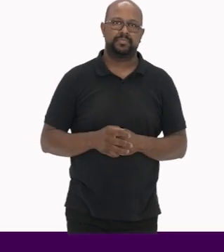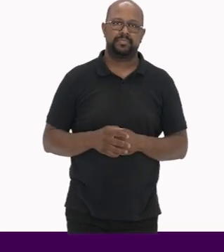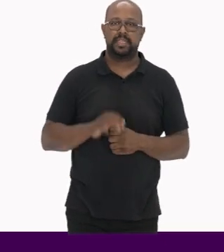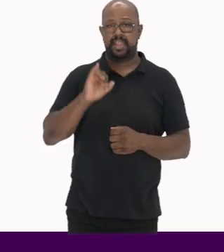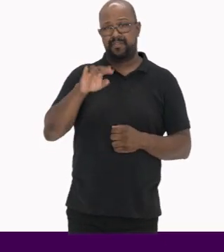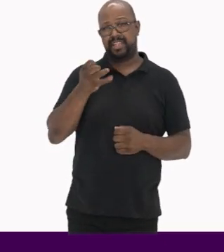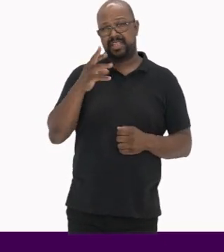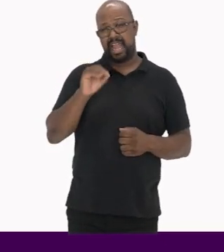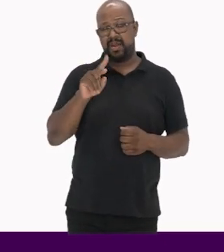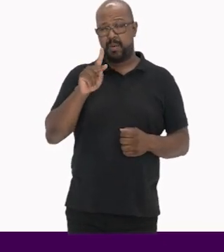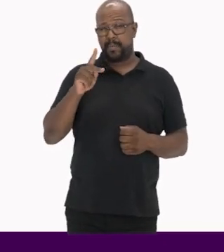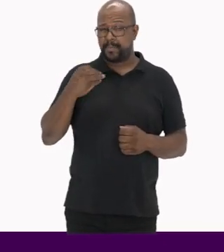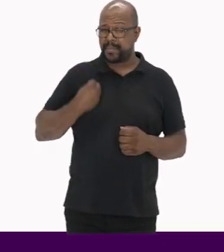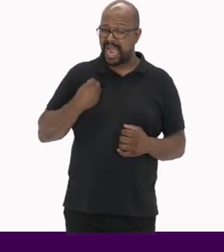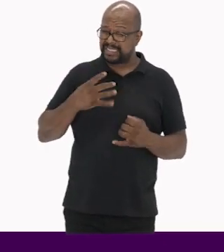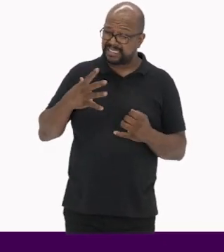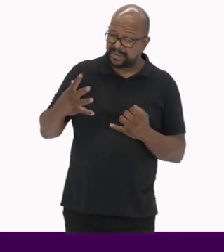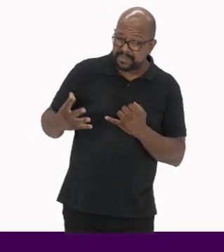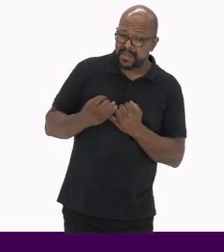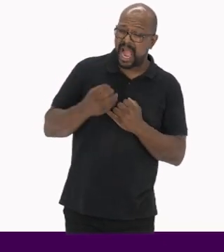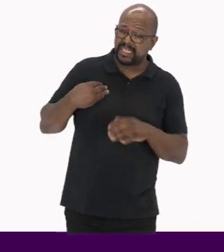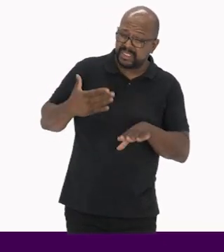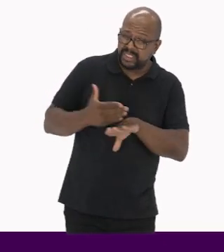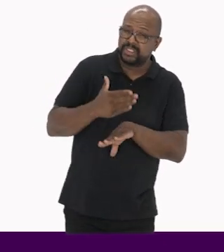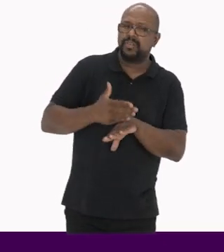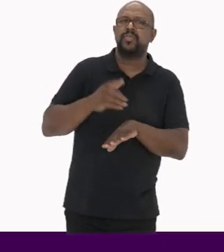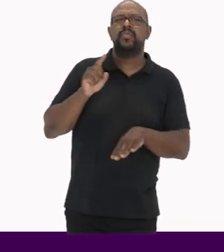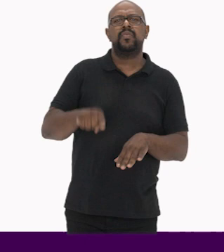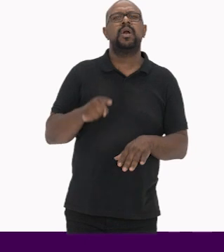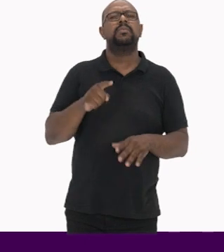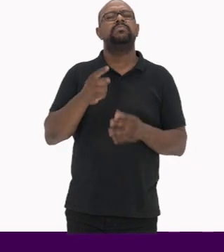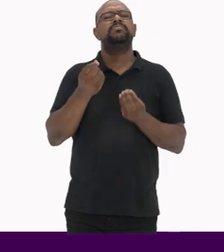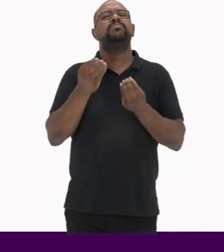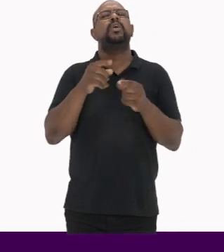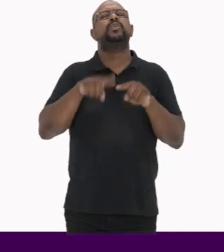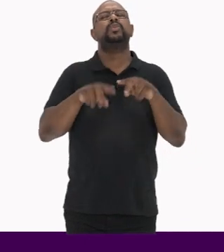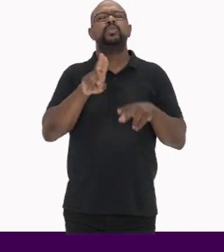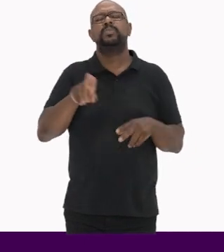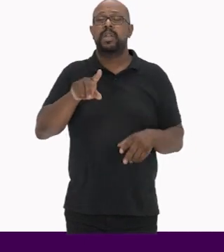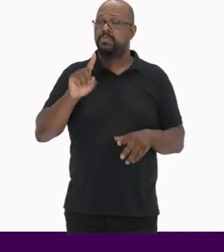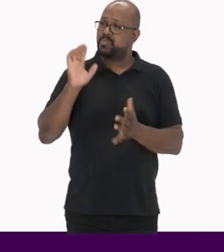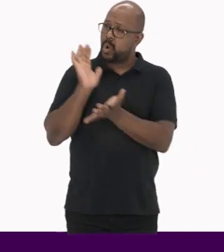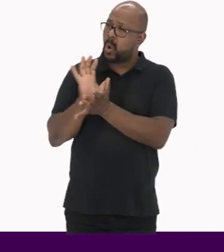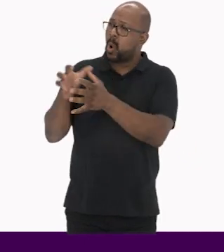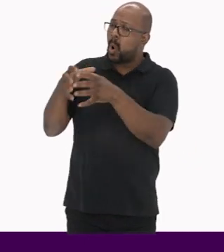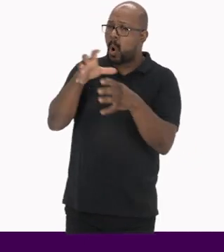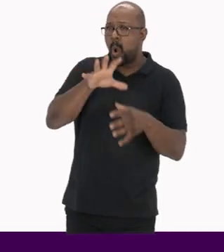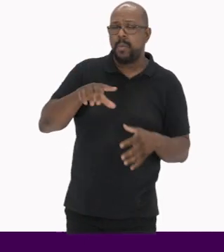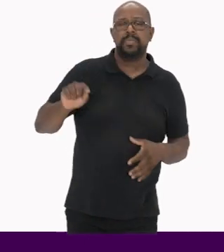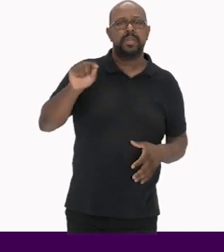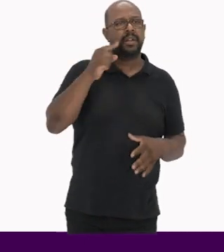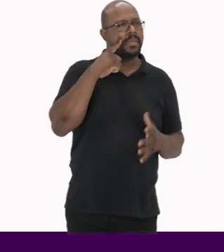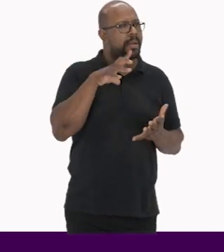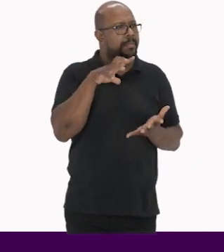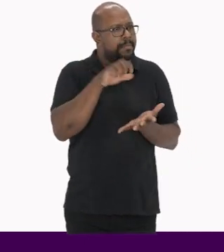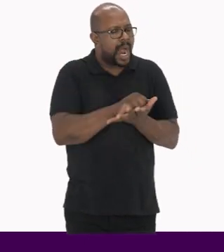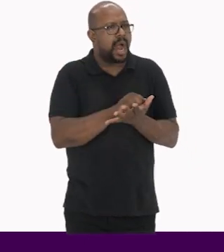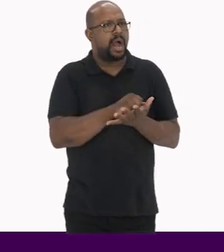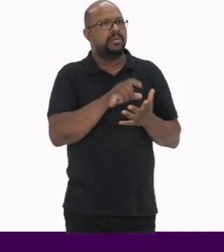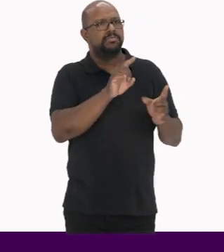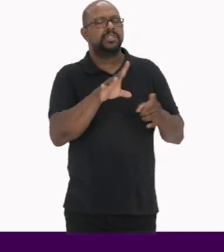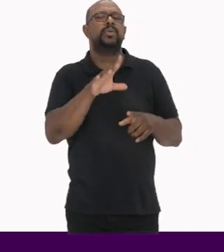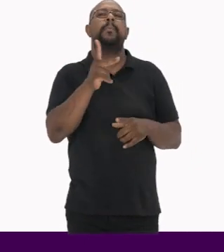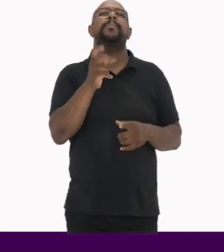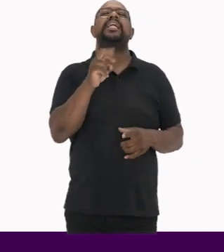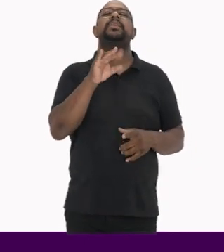O inventário participativo foi entendido como um instrumento Que possa ser usado pelas comunidades na identificação do